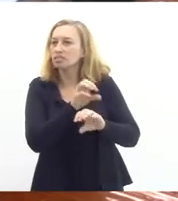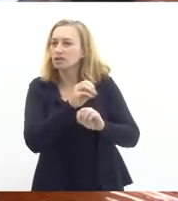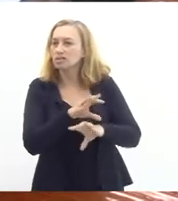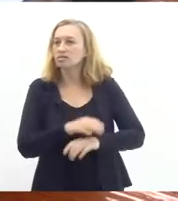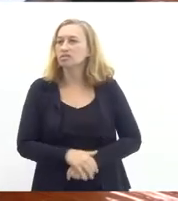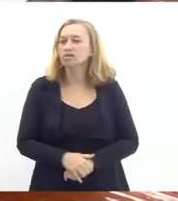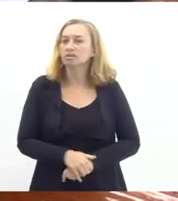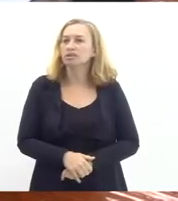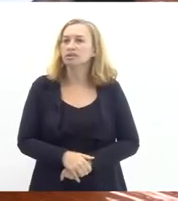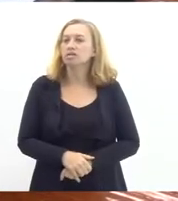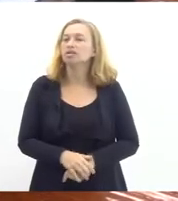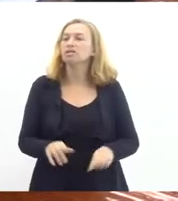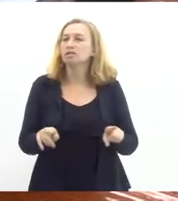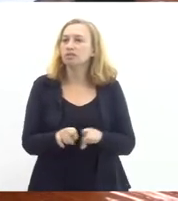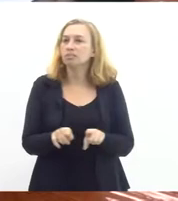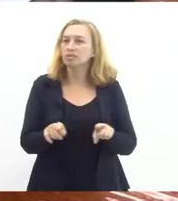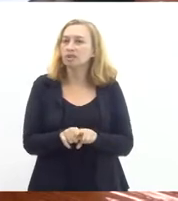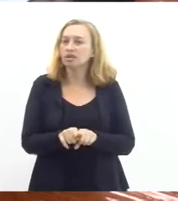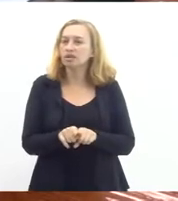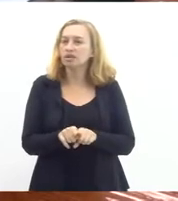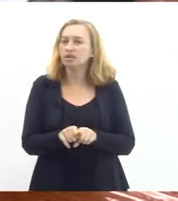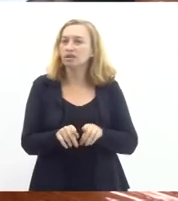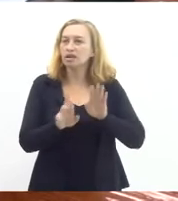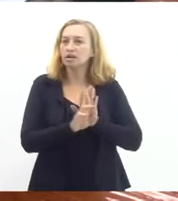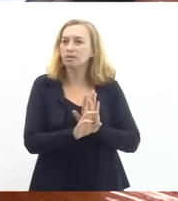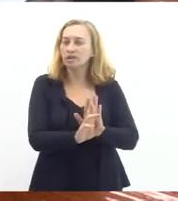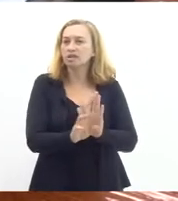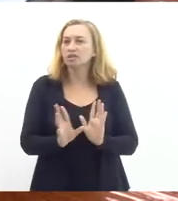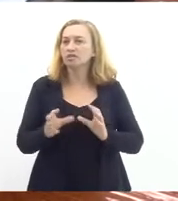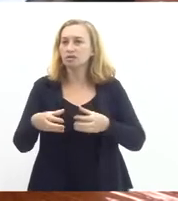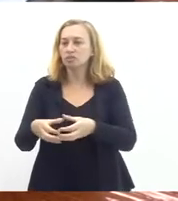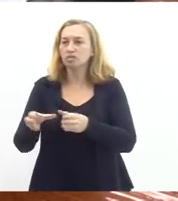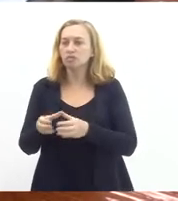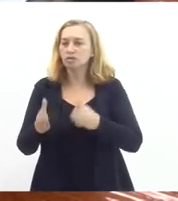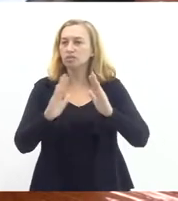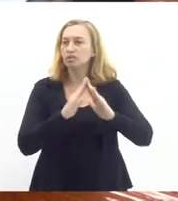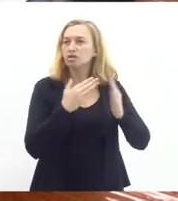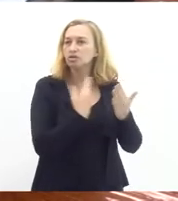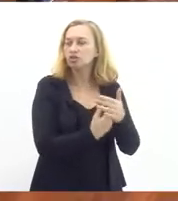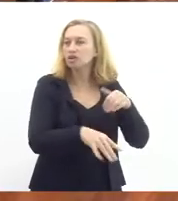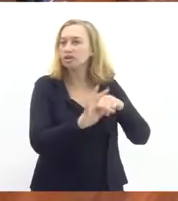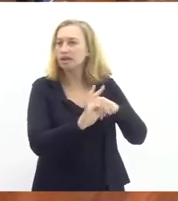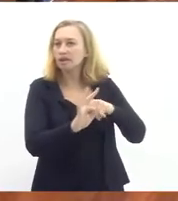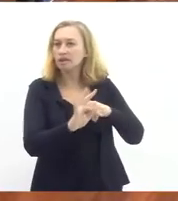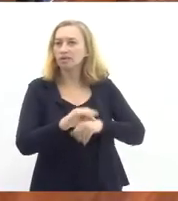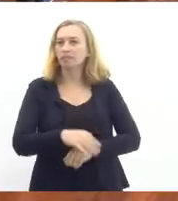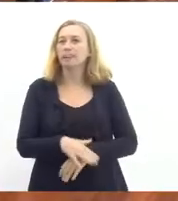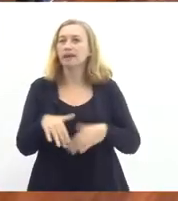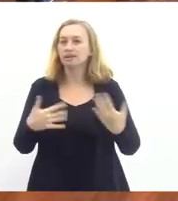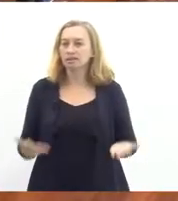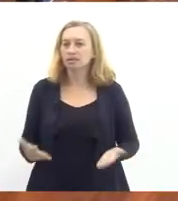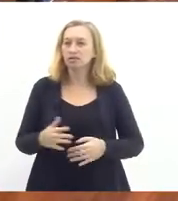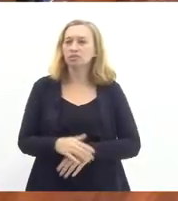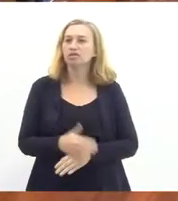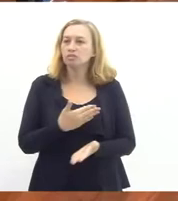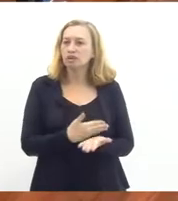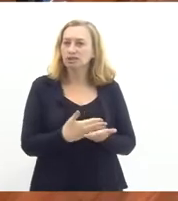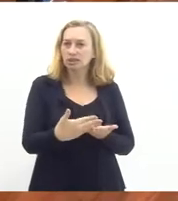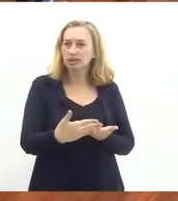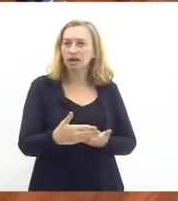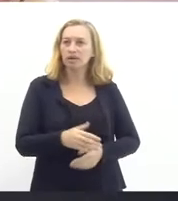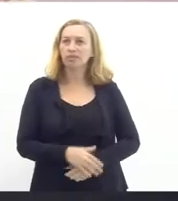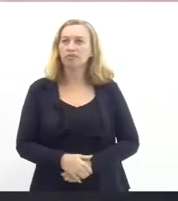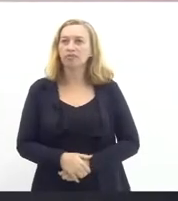e das entidades representativas também da FAETEC. Então, nós vamos dar início,